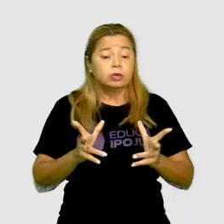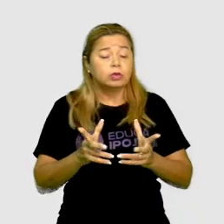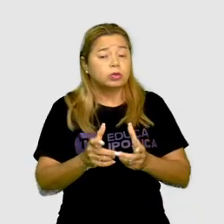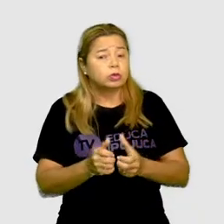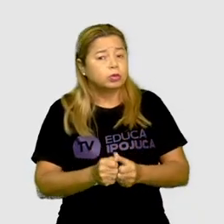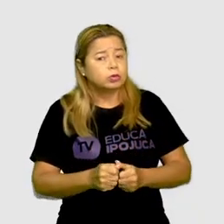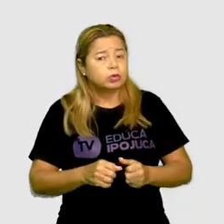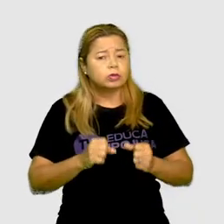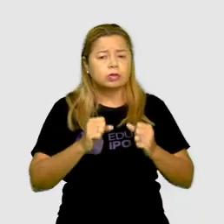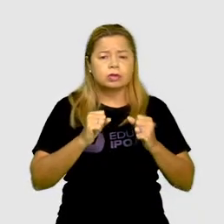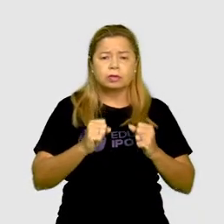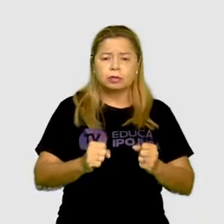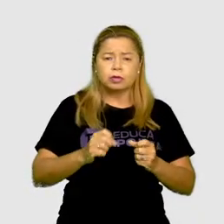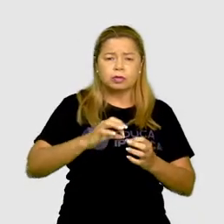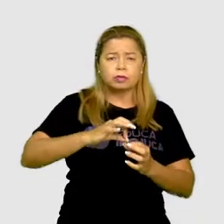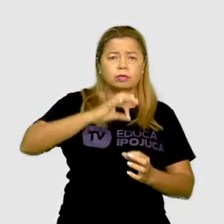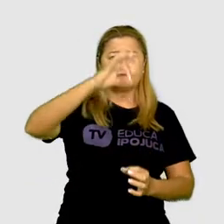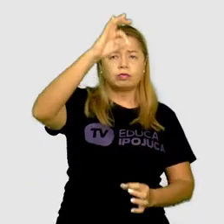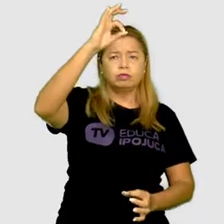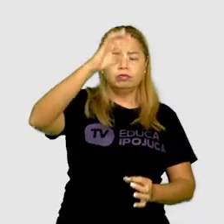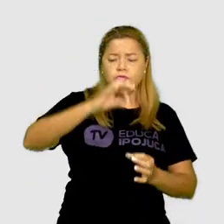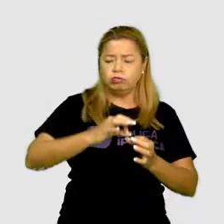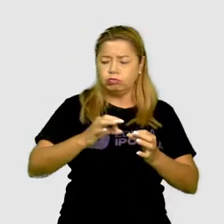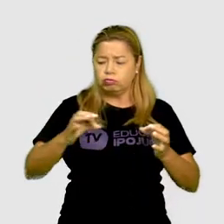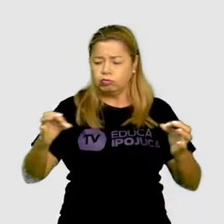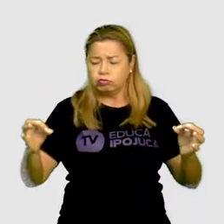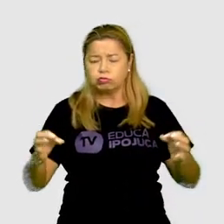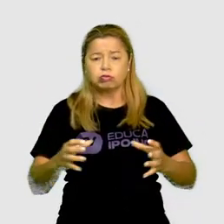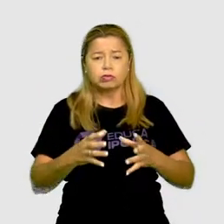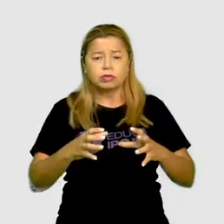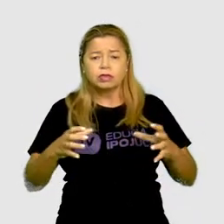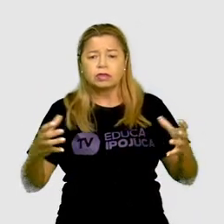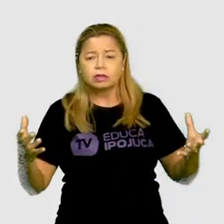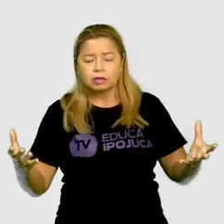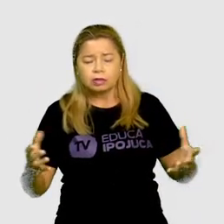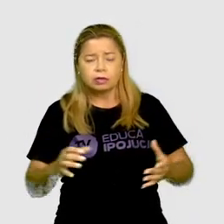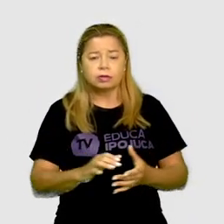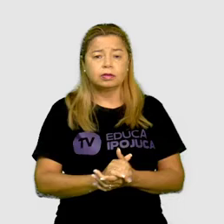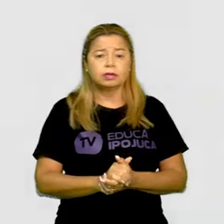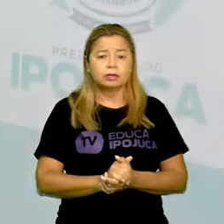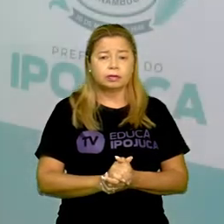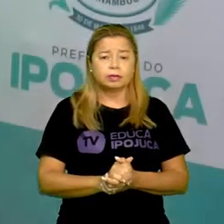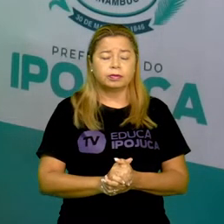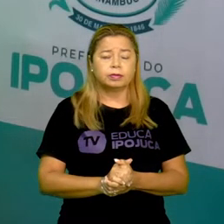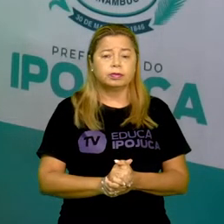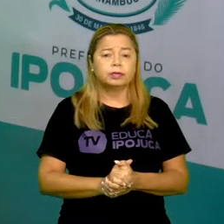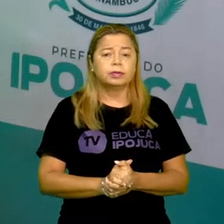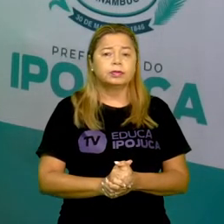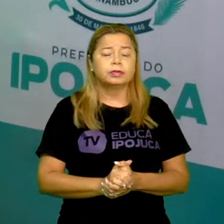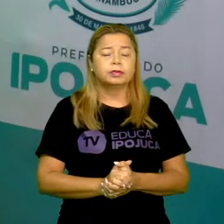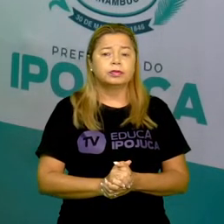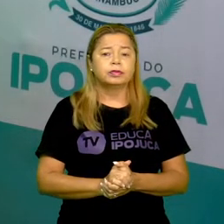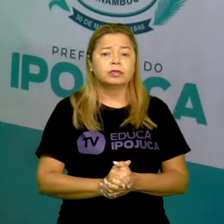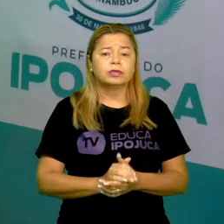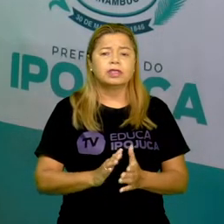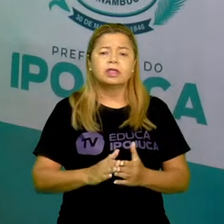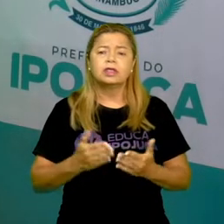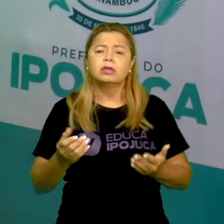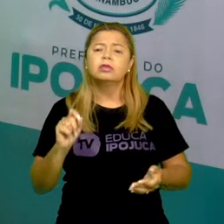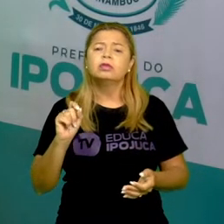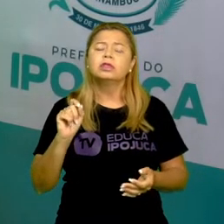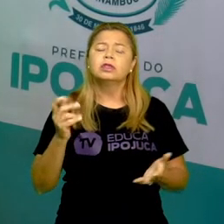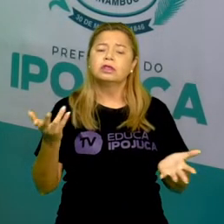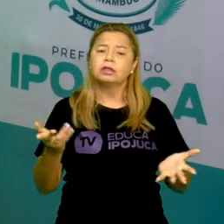mensurado, representado por um valor e uma forma de medir, que é a medida. Então, o é a medida?